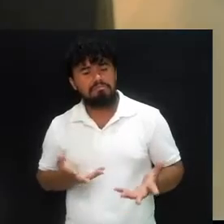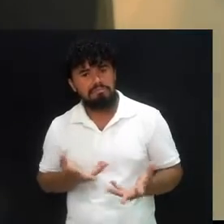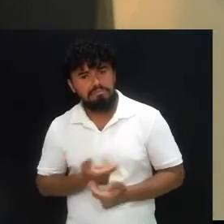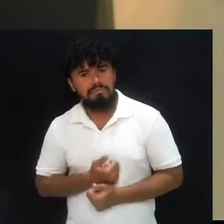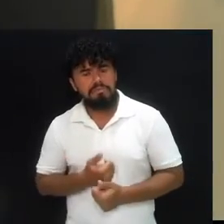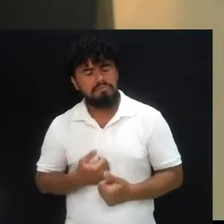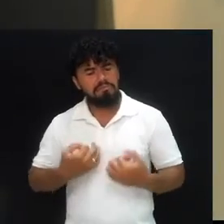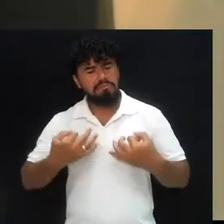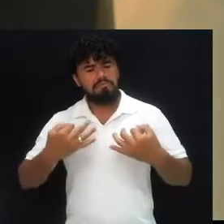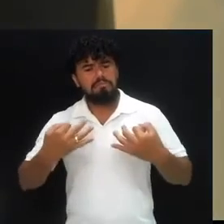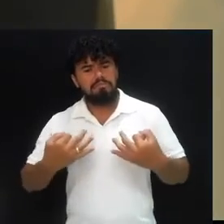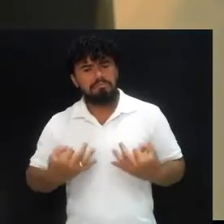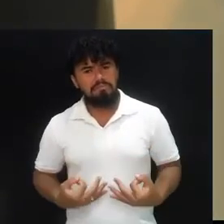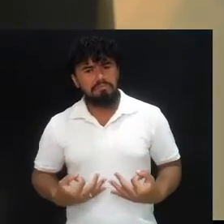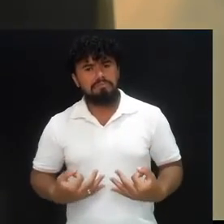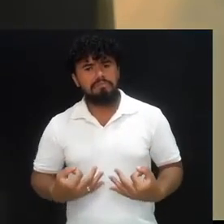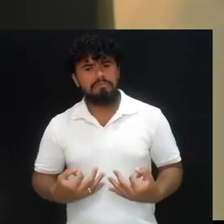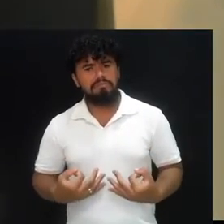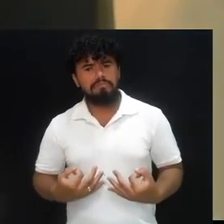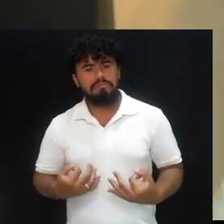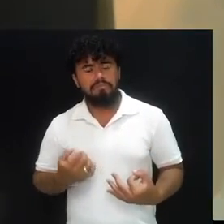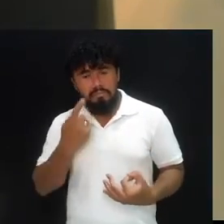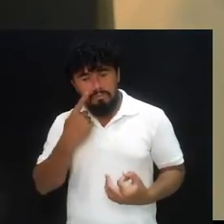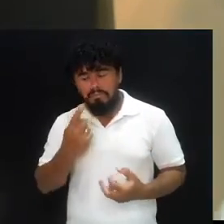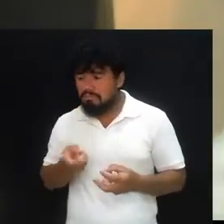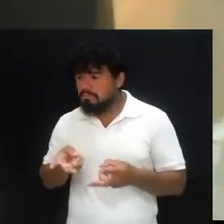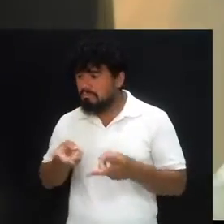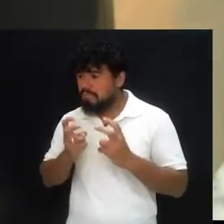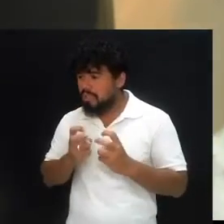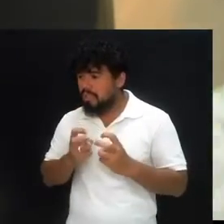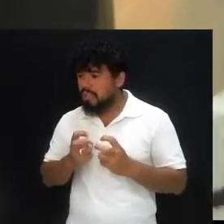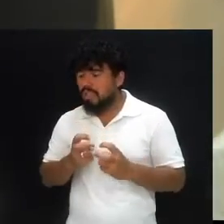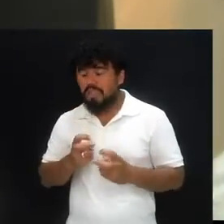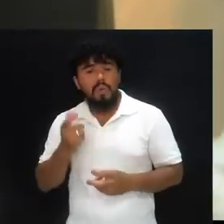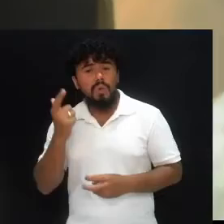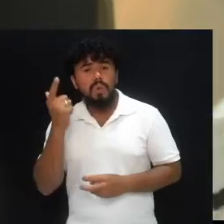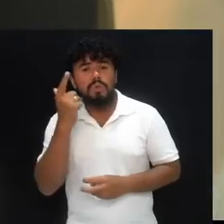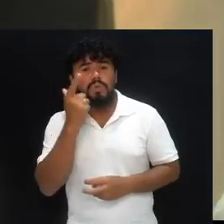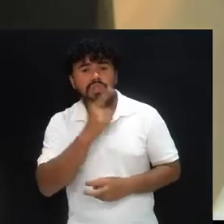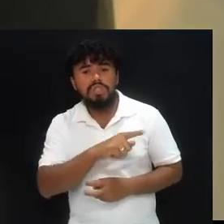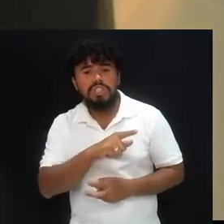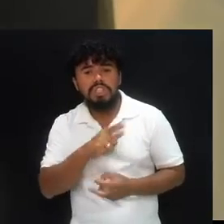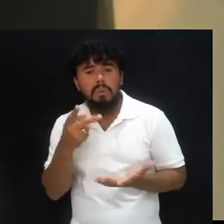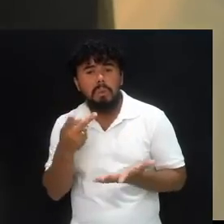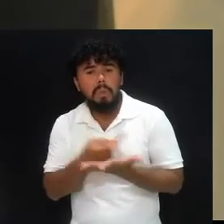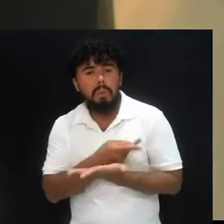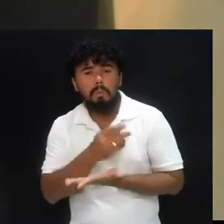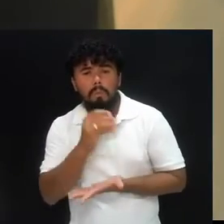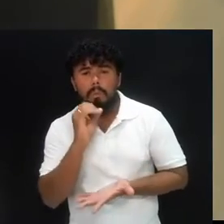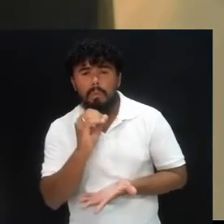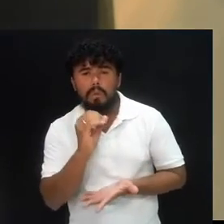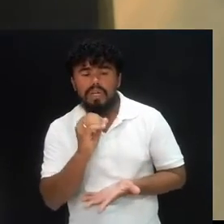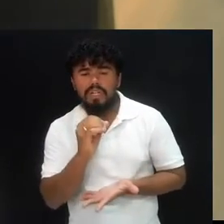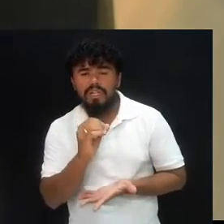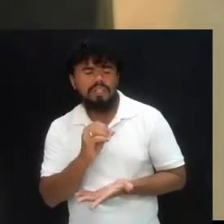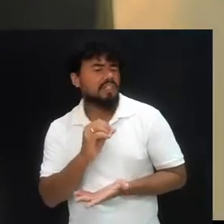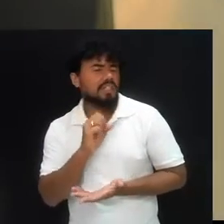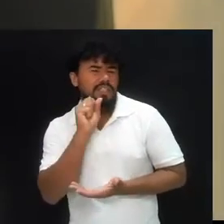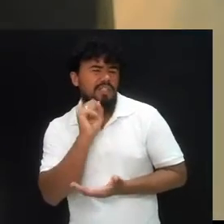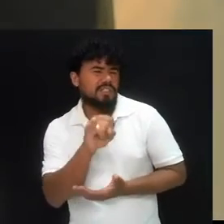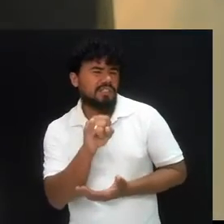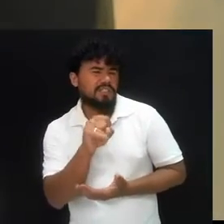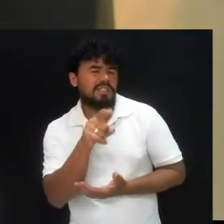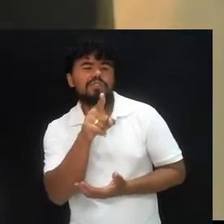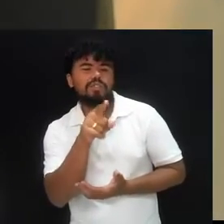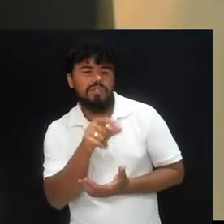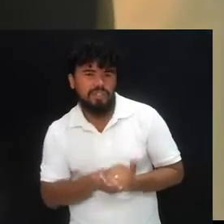íntegra. Nós vemos claramente que não conseguiram encontrar nada. E se fosse o seu nome no